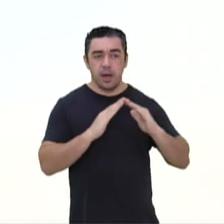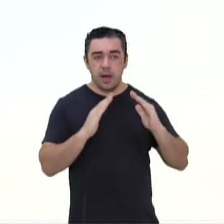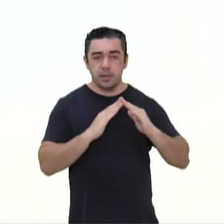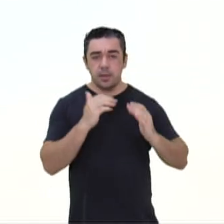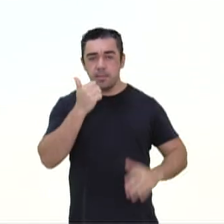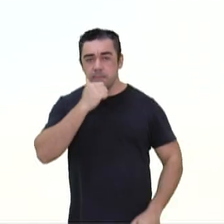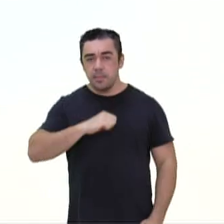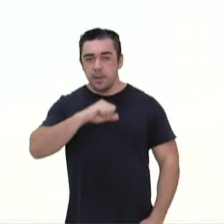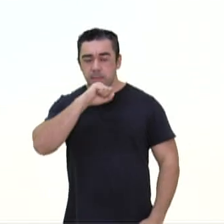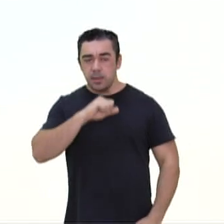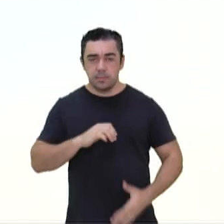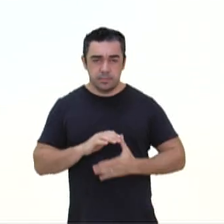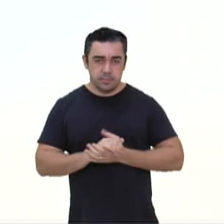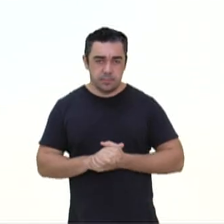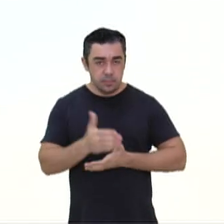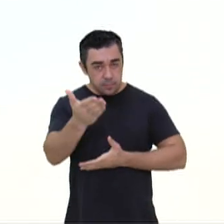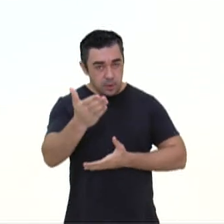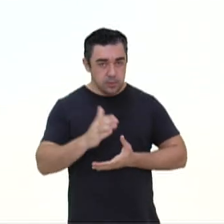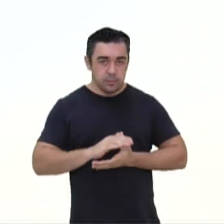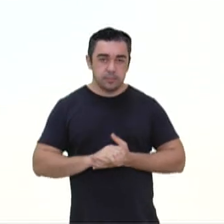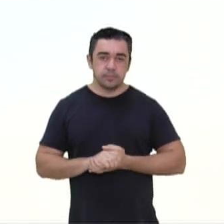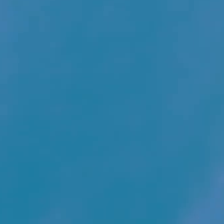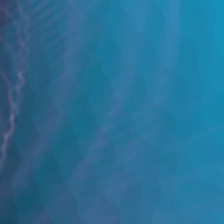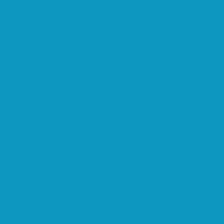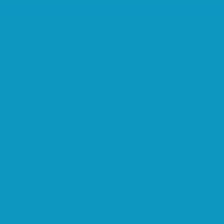de minha mãe. Agora, com vocês.